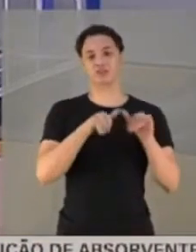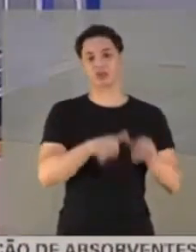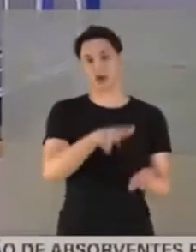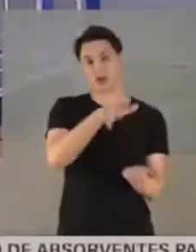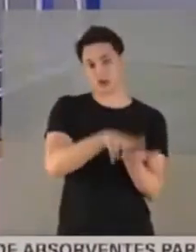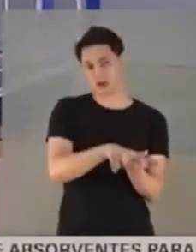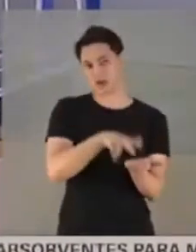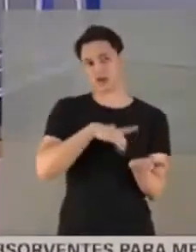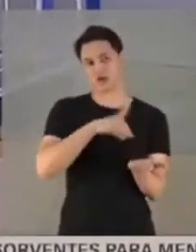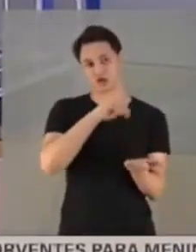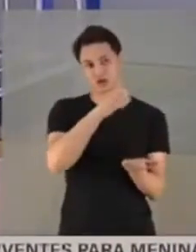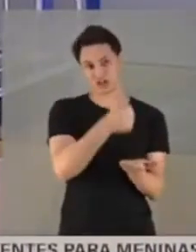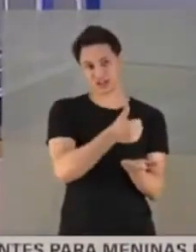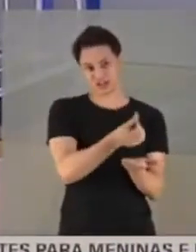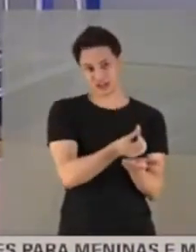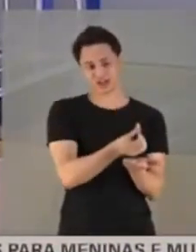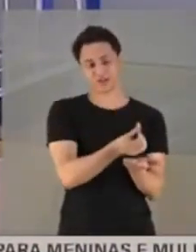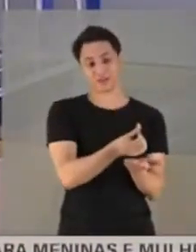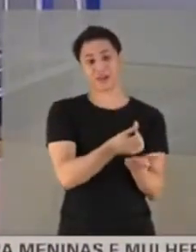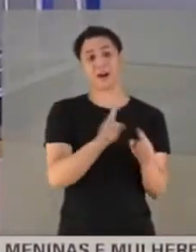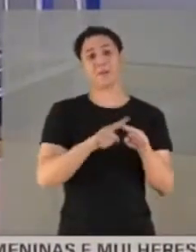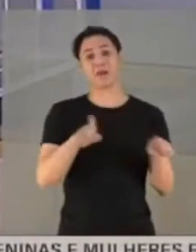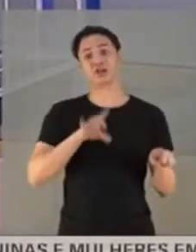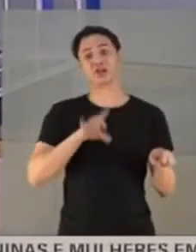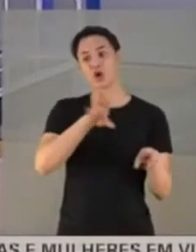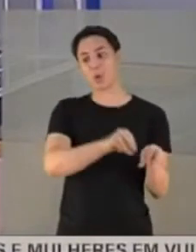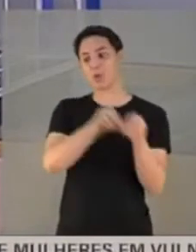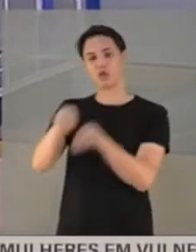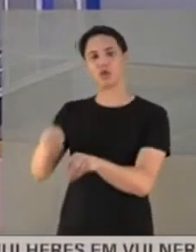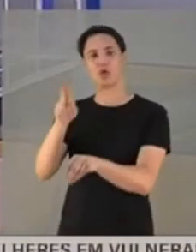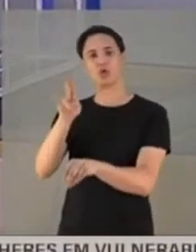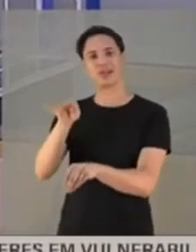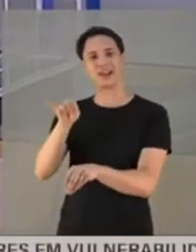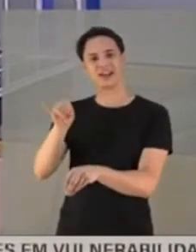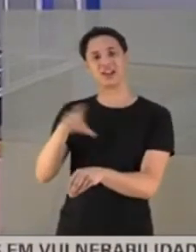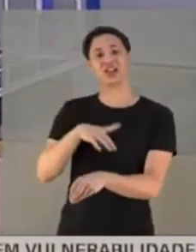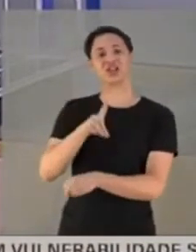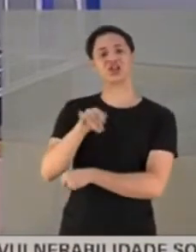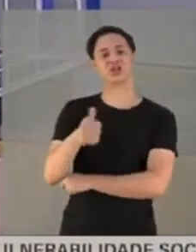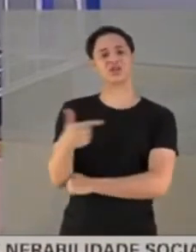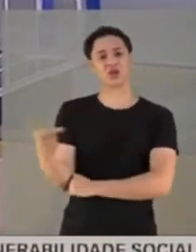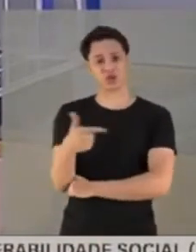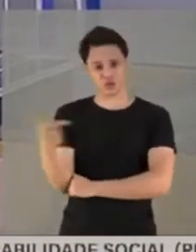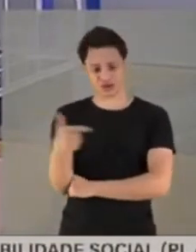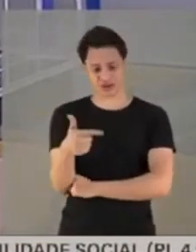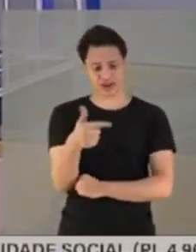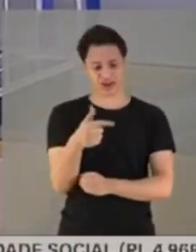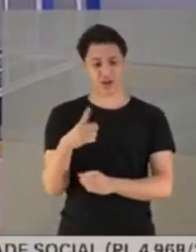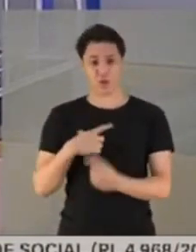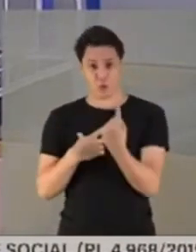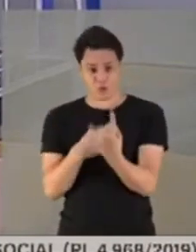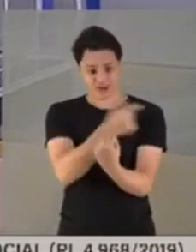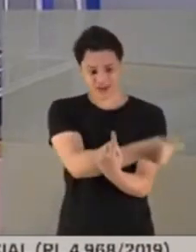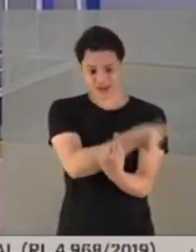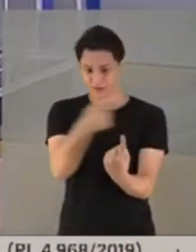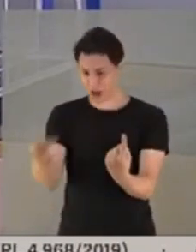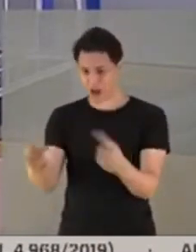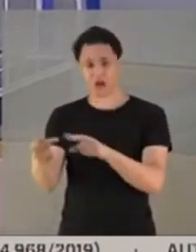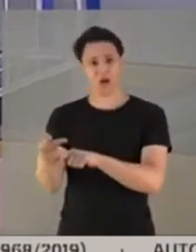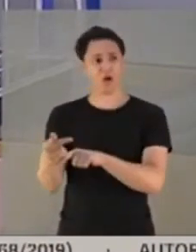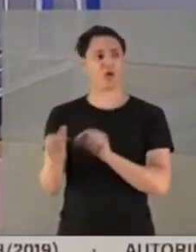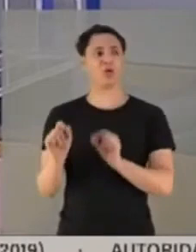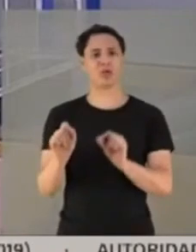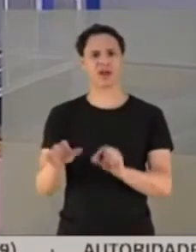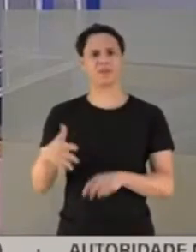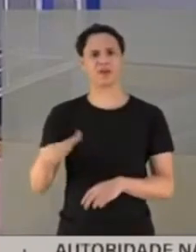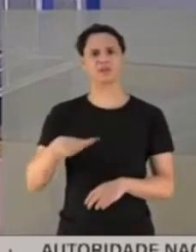Ela foi para a UTI dia 22 de janeiro. Durante essa semana inteira, ela chegou a saturação